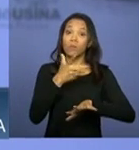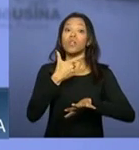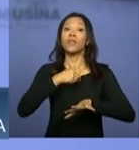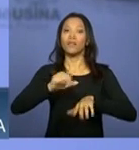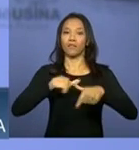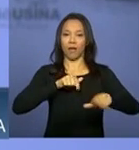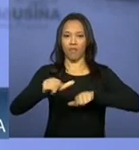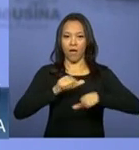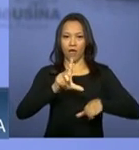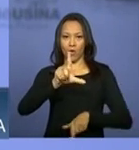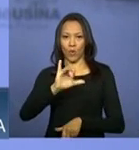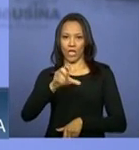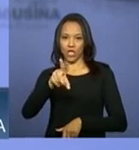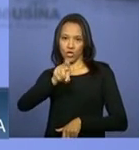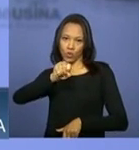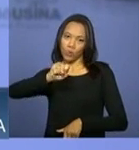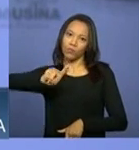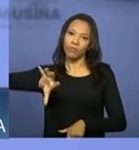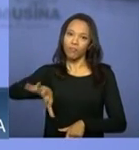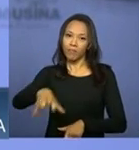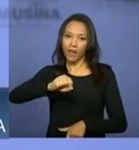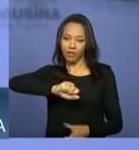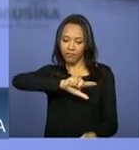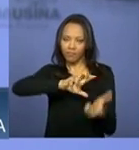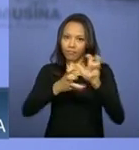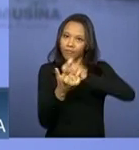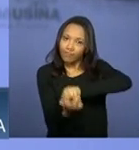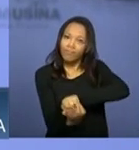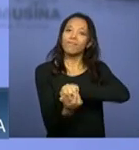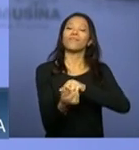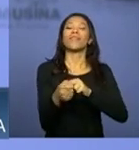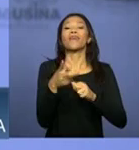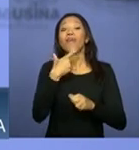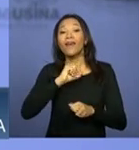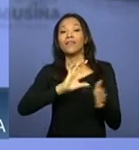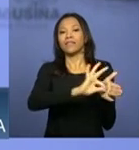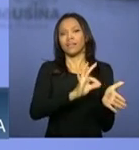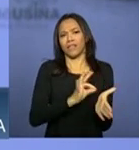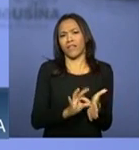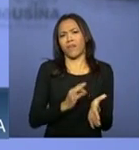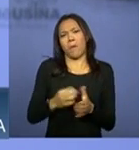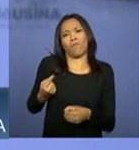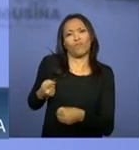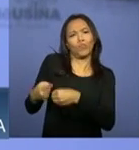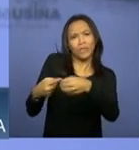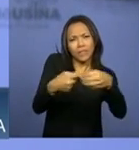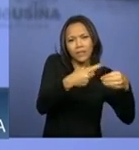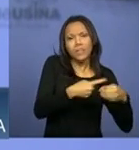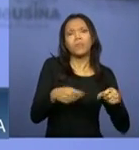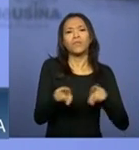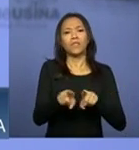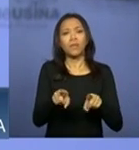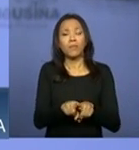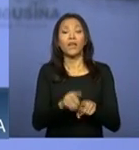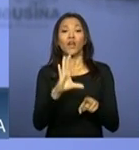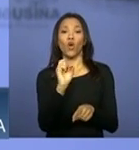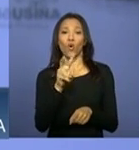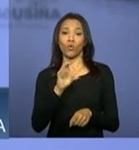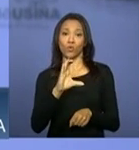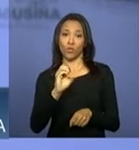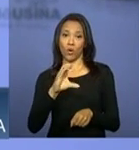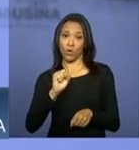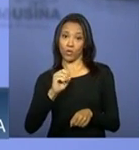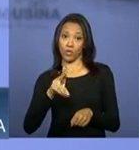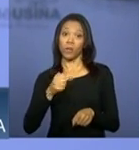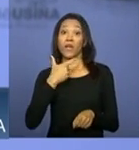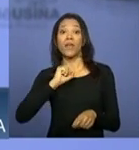de material reciclável. Nesta segunda edição do prêmio, puderam se inscrever municípios e consórcios intermunicipais e os vencedores foram